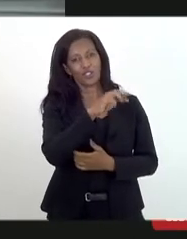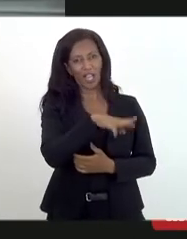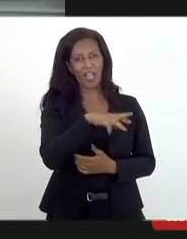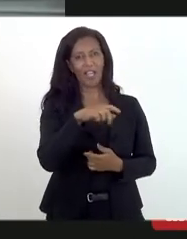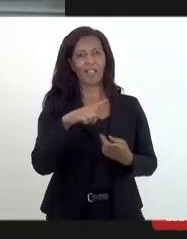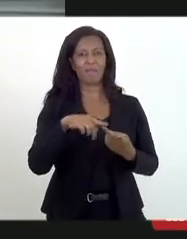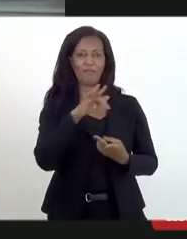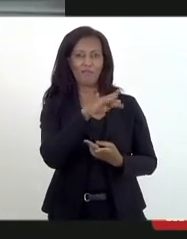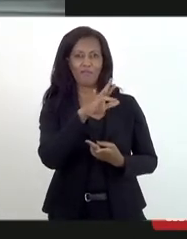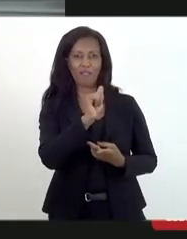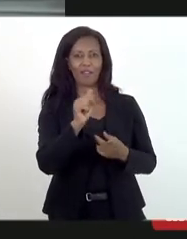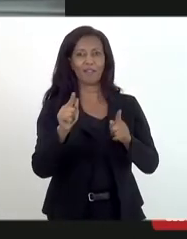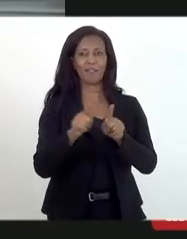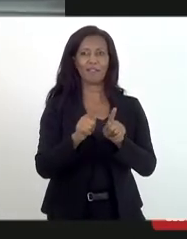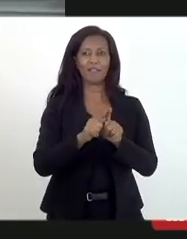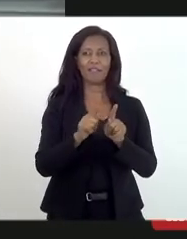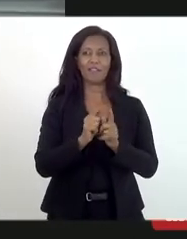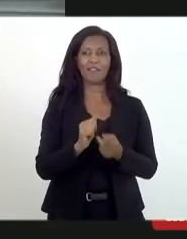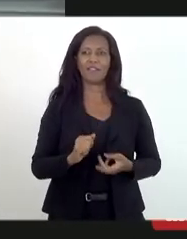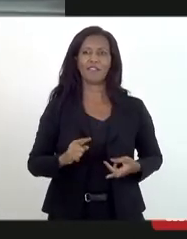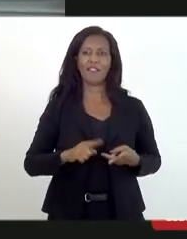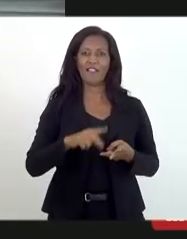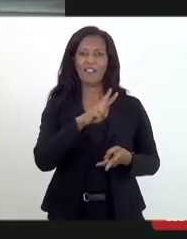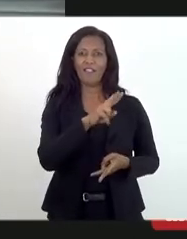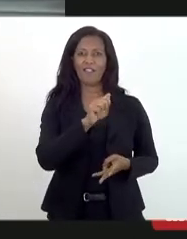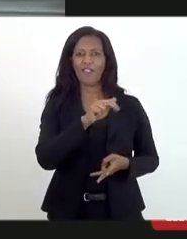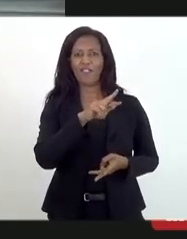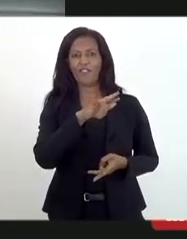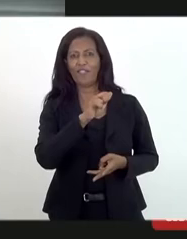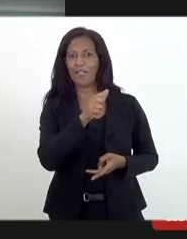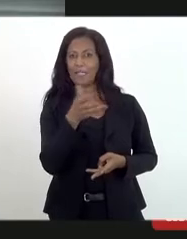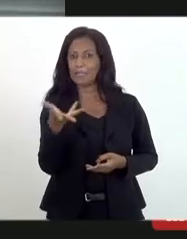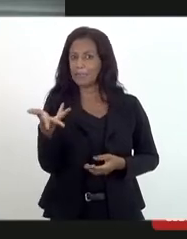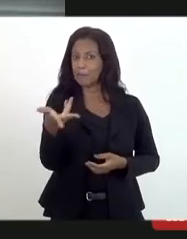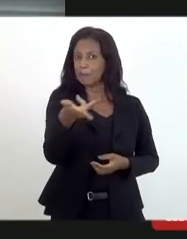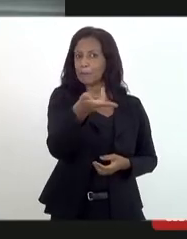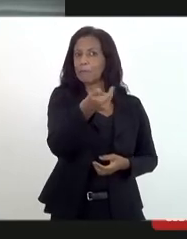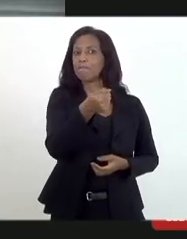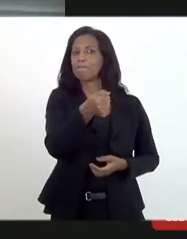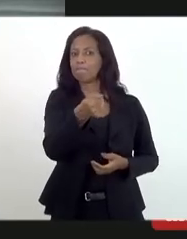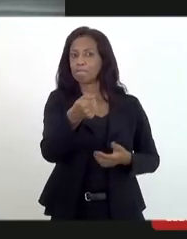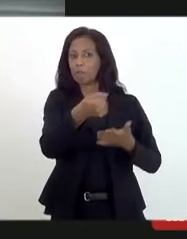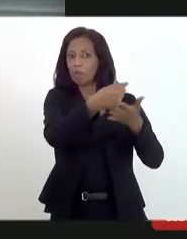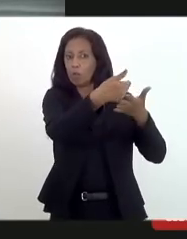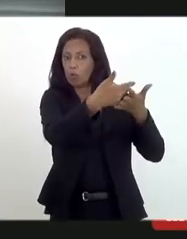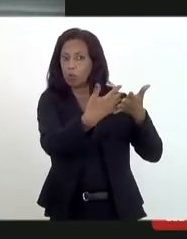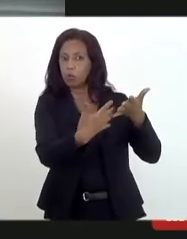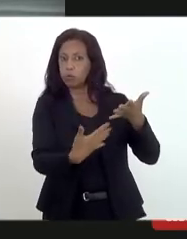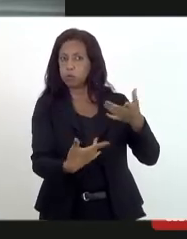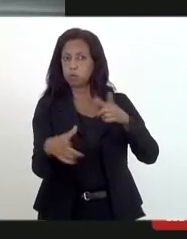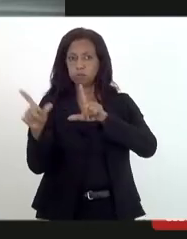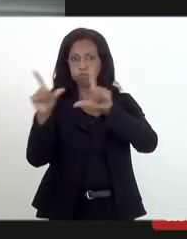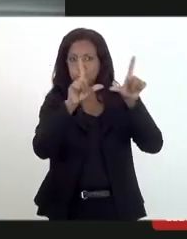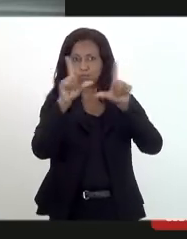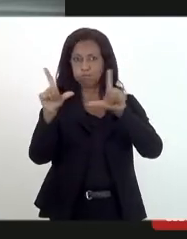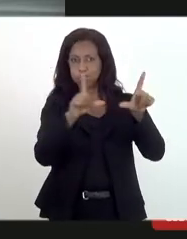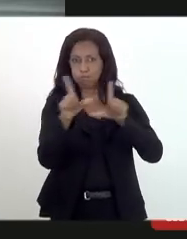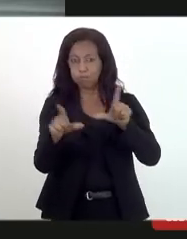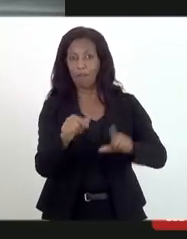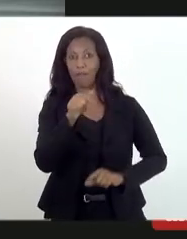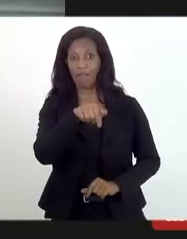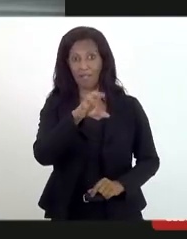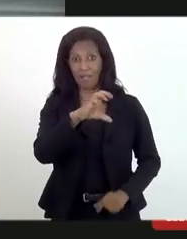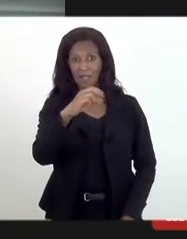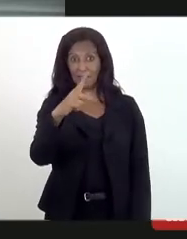também à delegada Valesca pela excelente exposição e contribuição a esta CPI. Mas